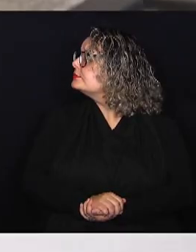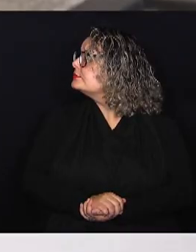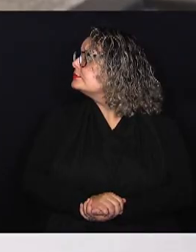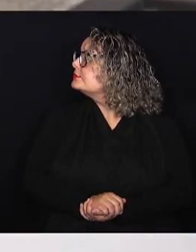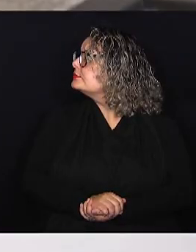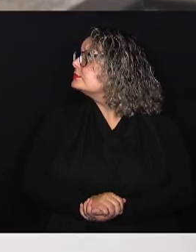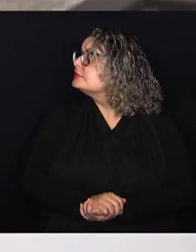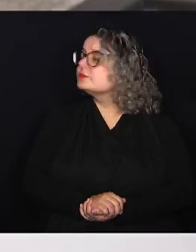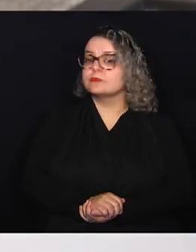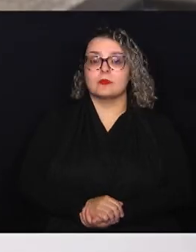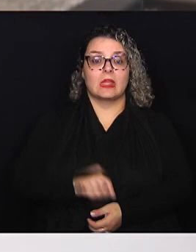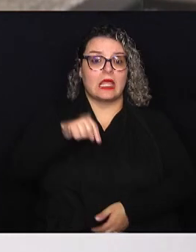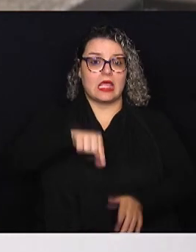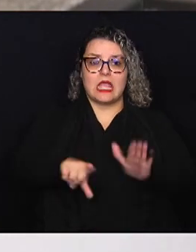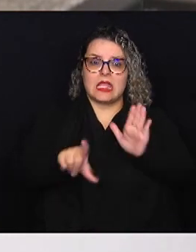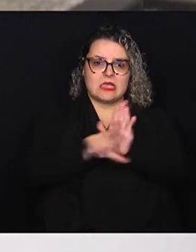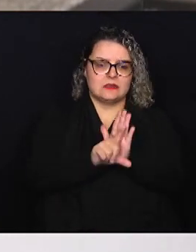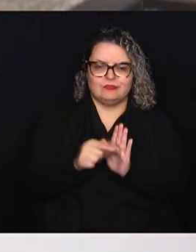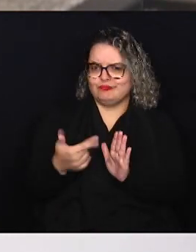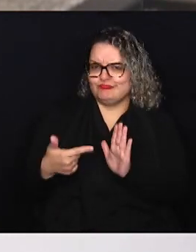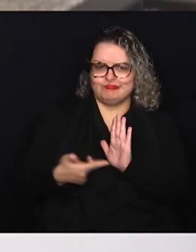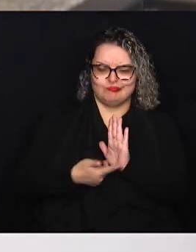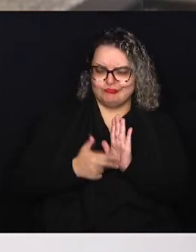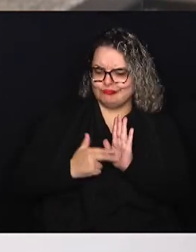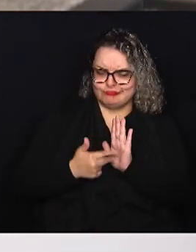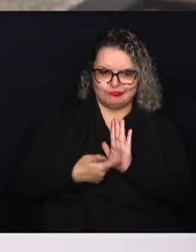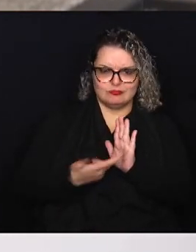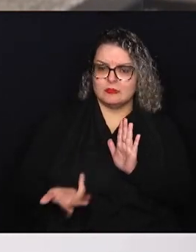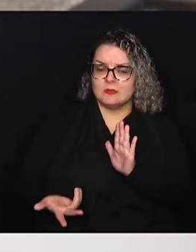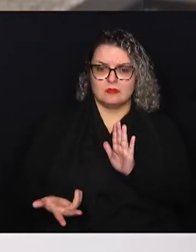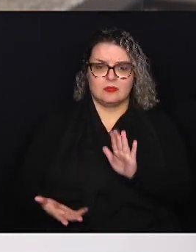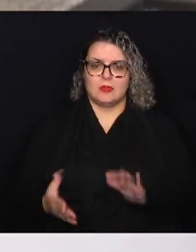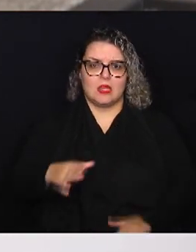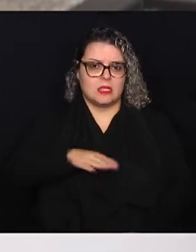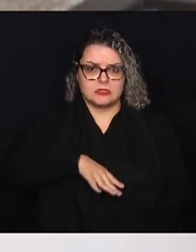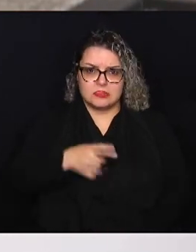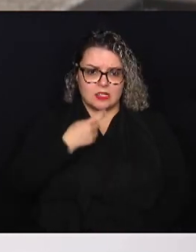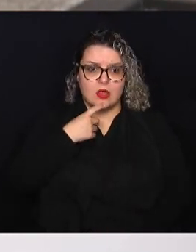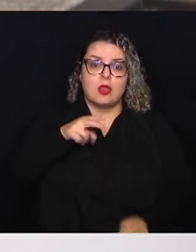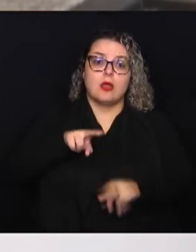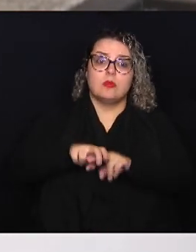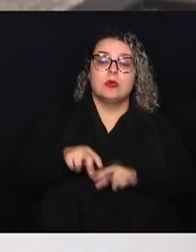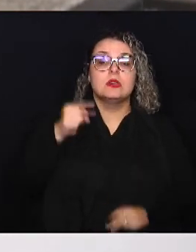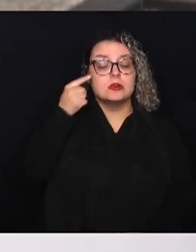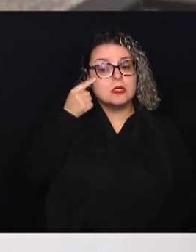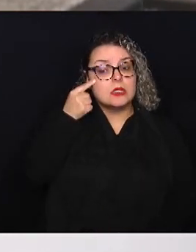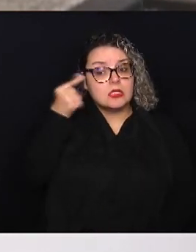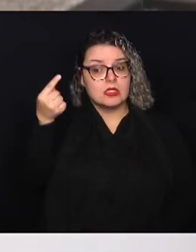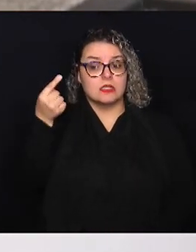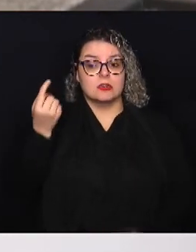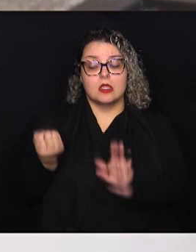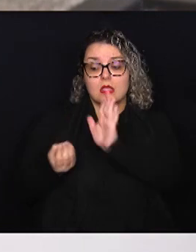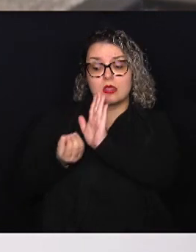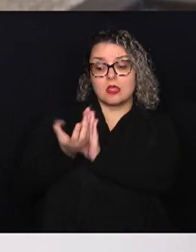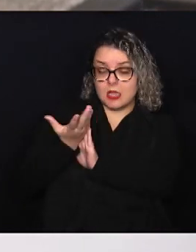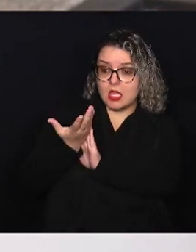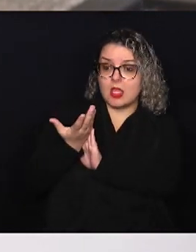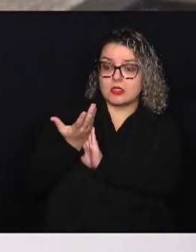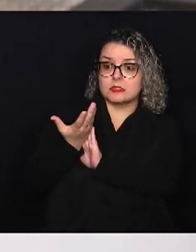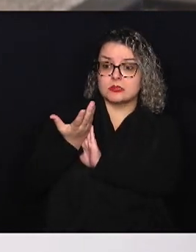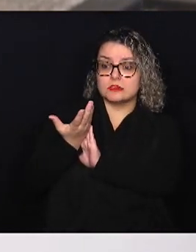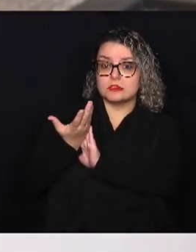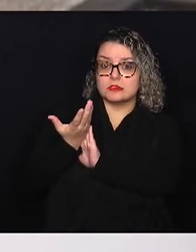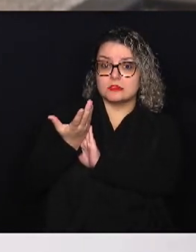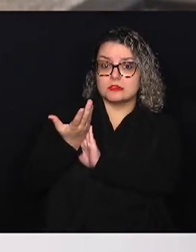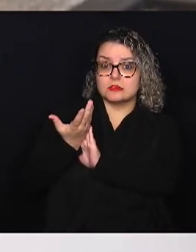Esta lei não faz mais sentido no município de Campinas. Então, por isso, essa ideia da criação desta